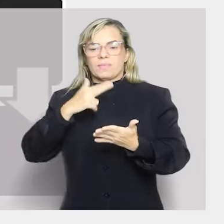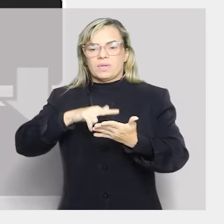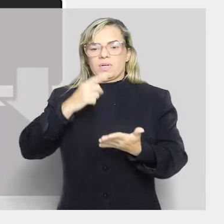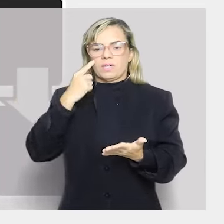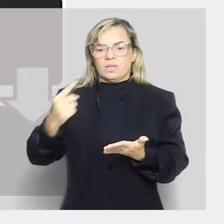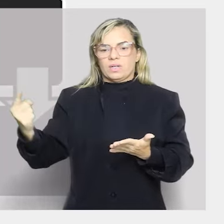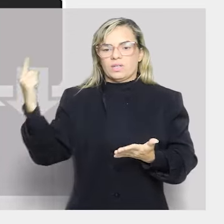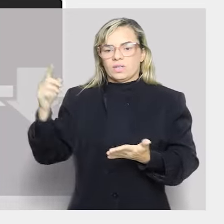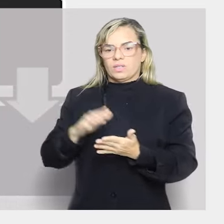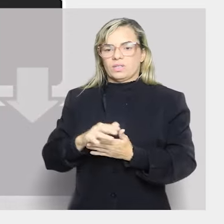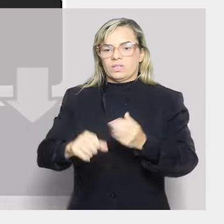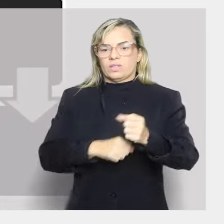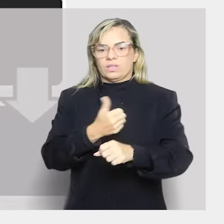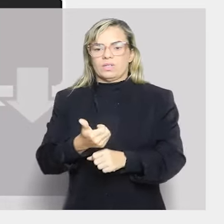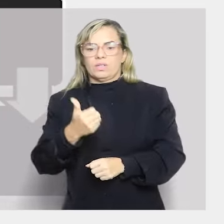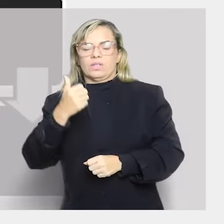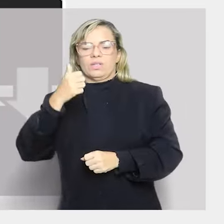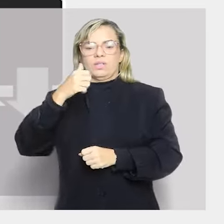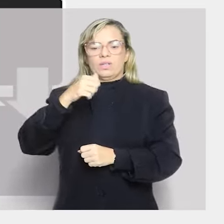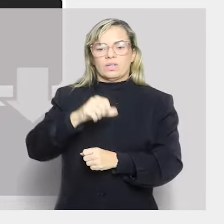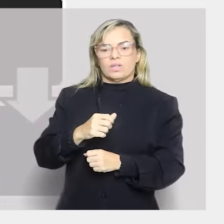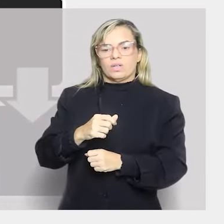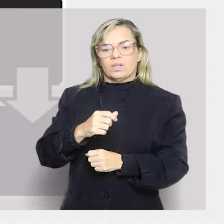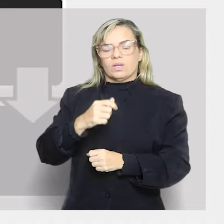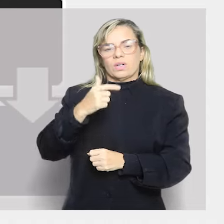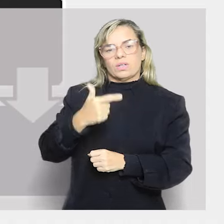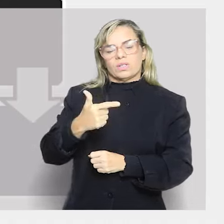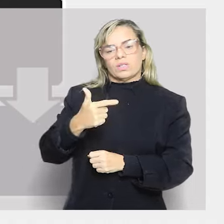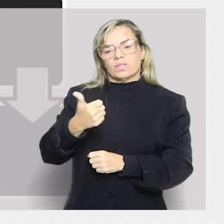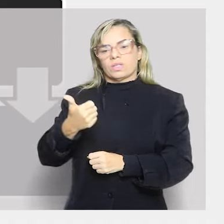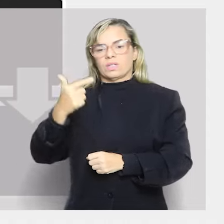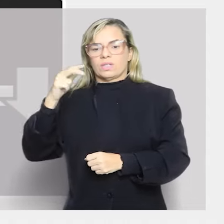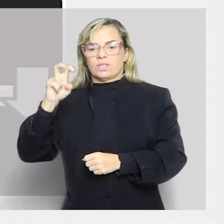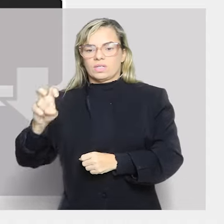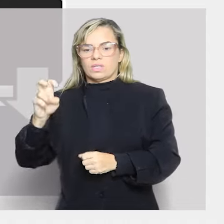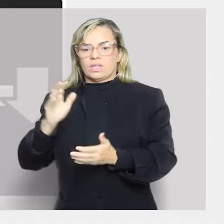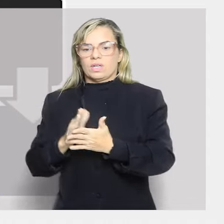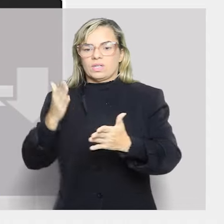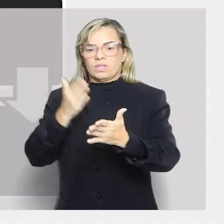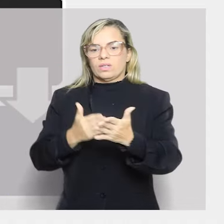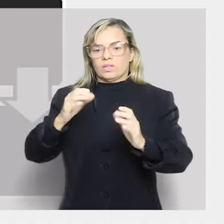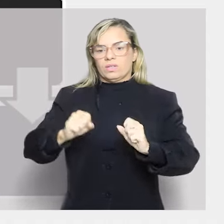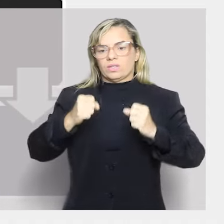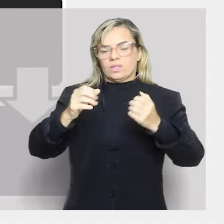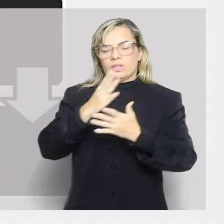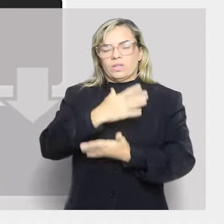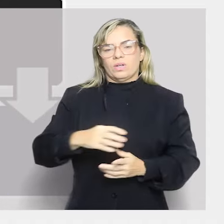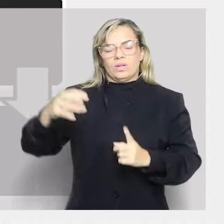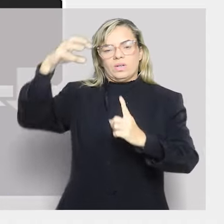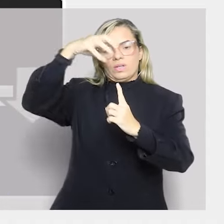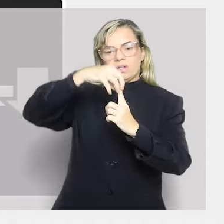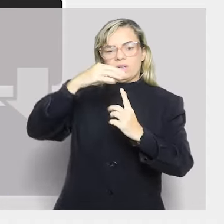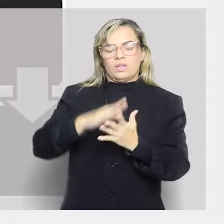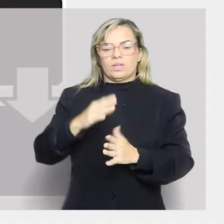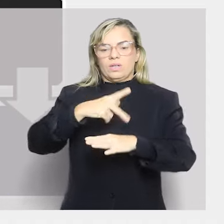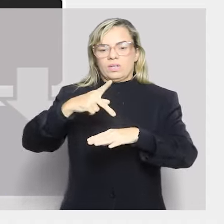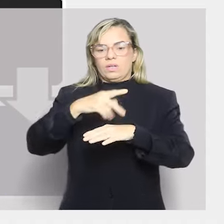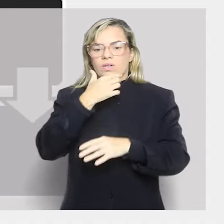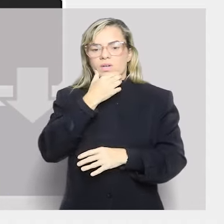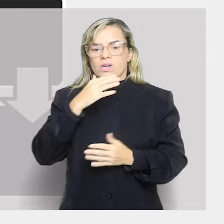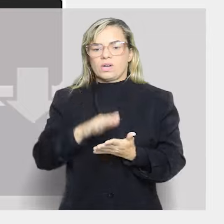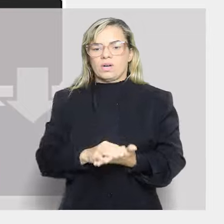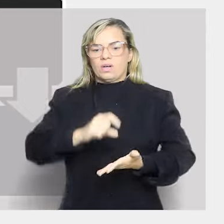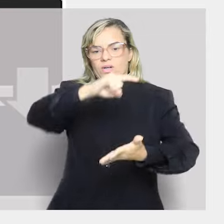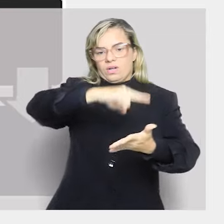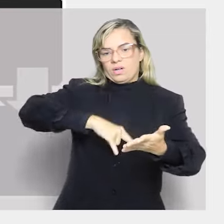do rei na Inglaterra. Lá está a origem dos direitos fundamentais. Ou mesmo a declaração de independência dos Estados Unidos. A